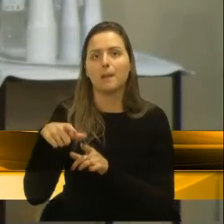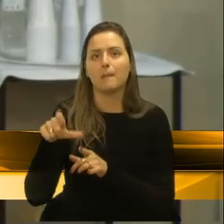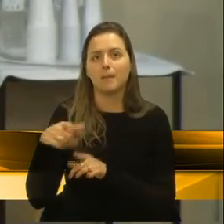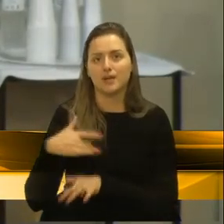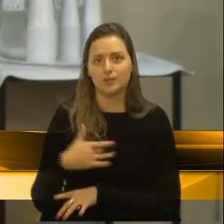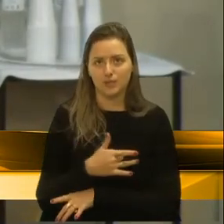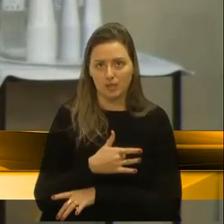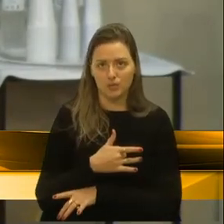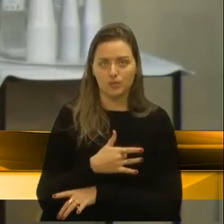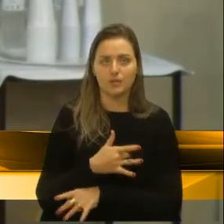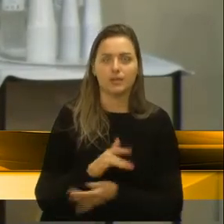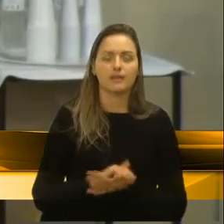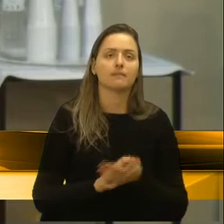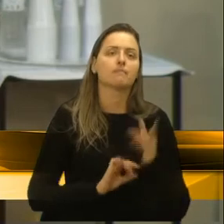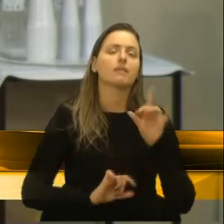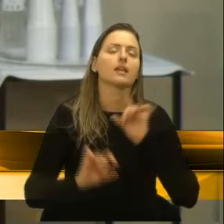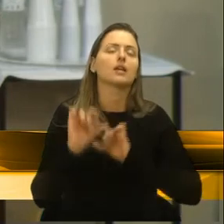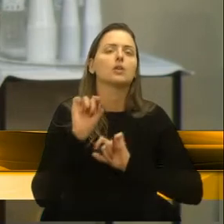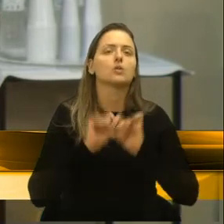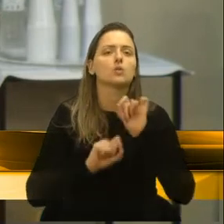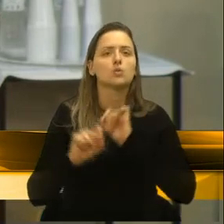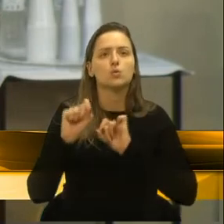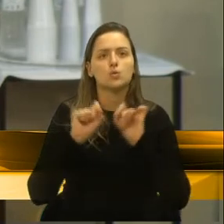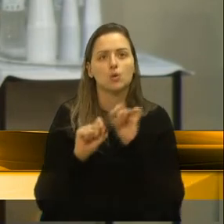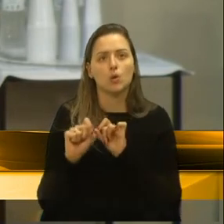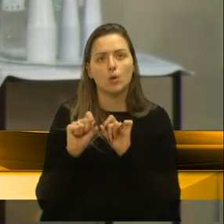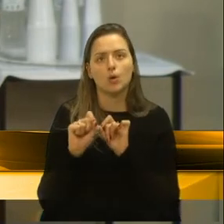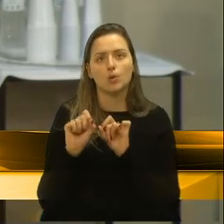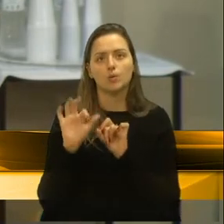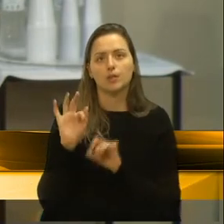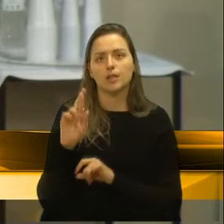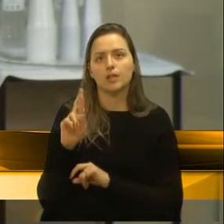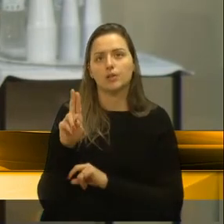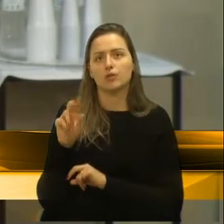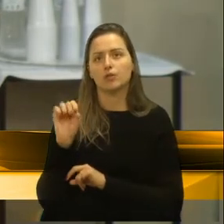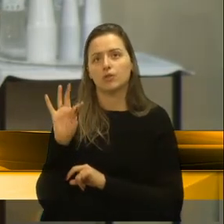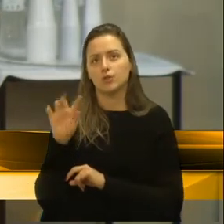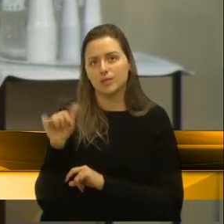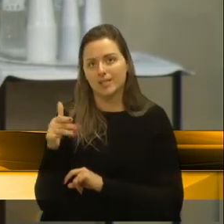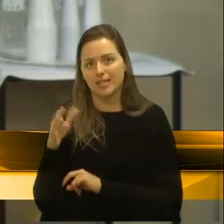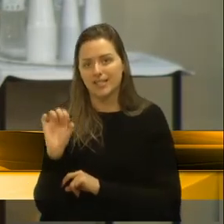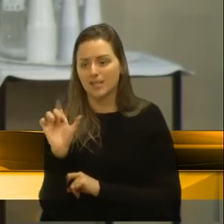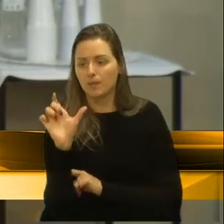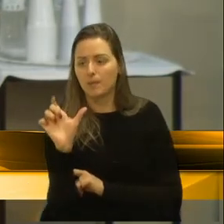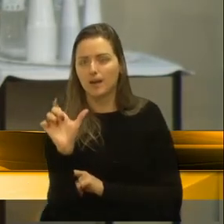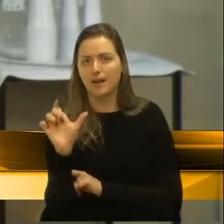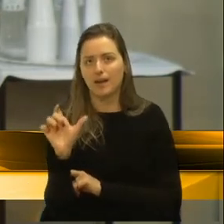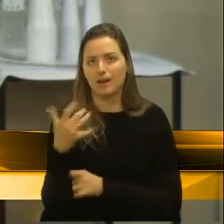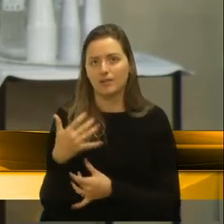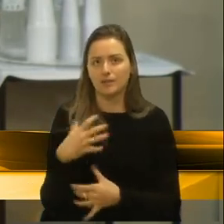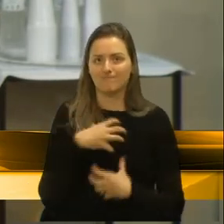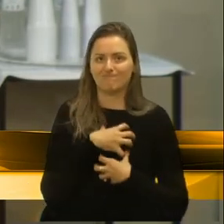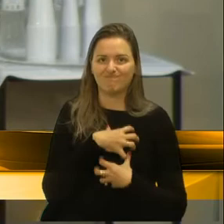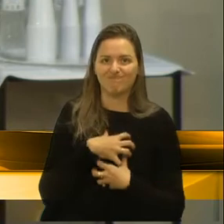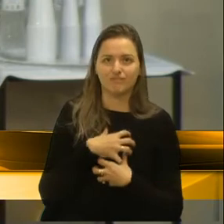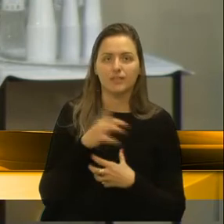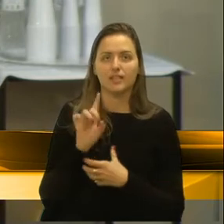Em relação à frustração que foi dito pelo secretário, eu entendi de